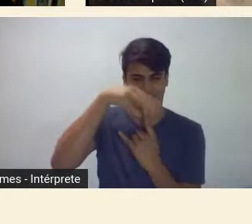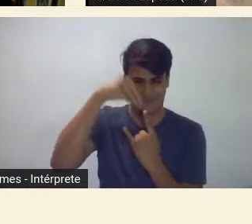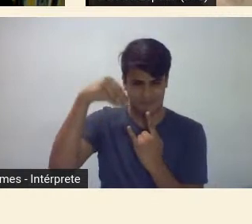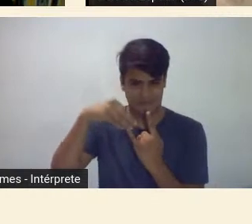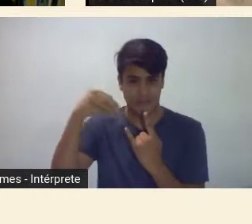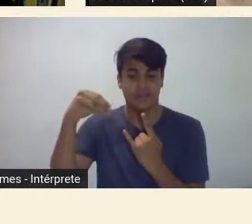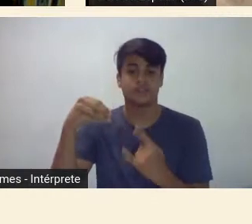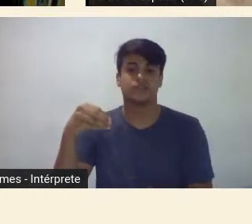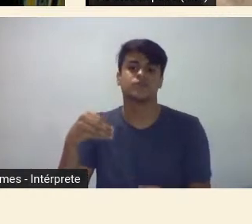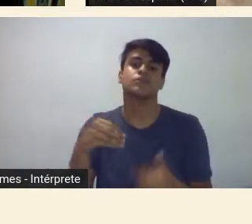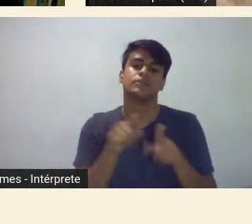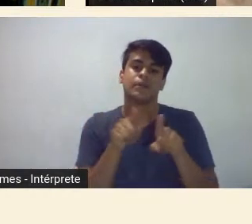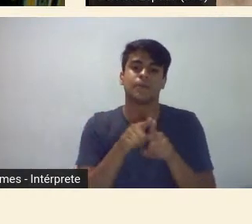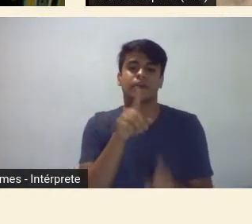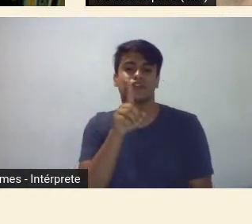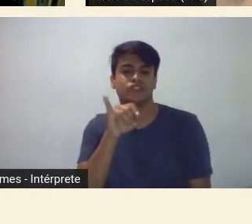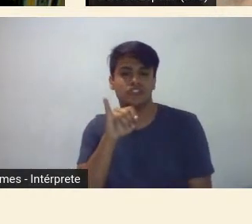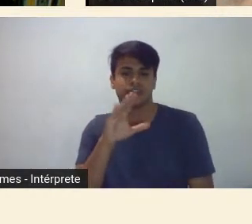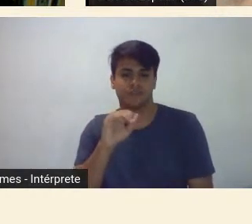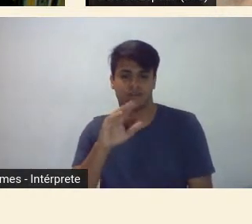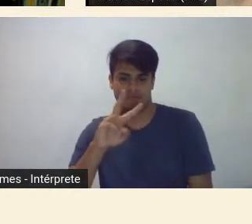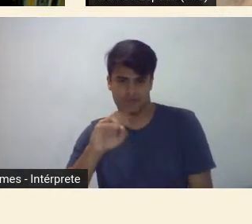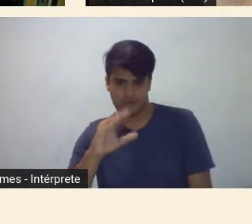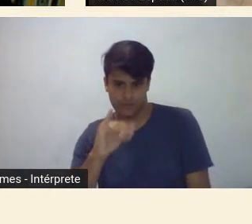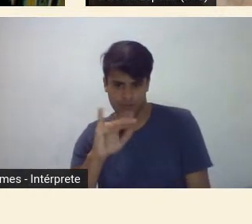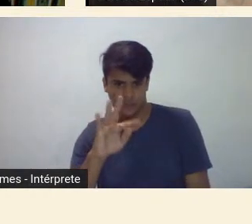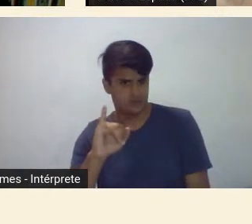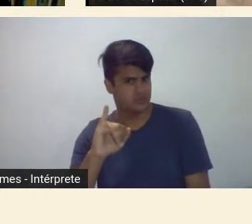Dica Valcântino com uma constante em toda a sua obra